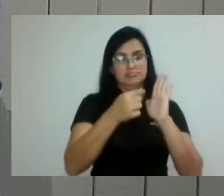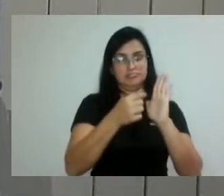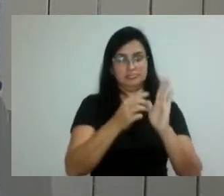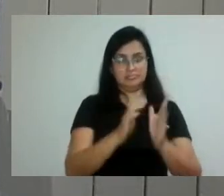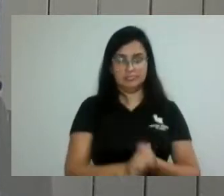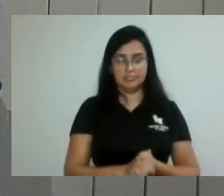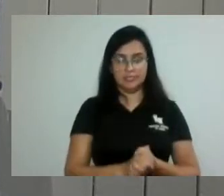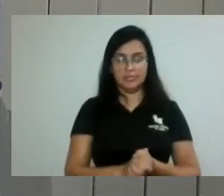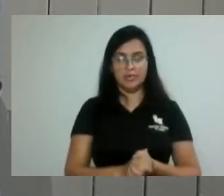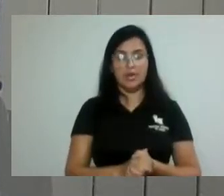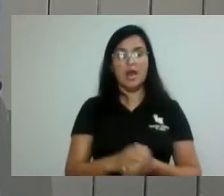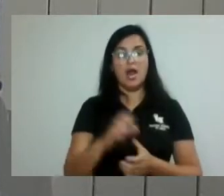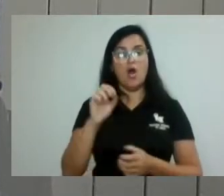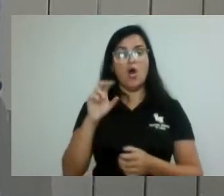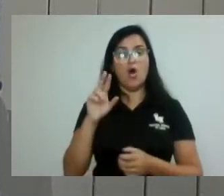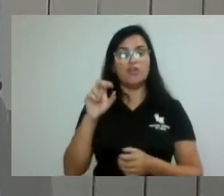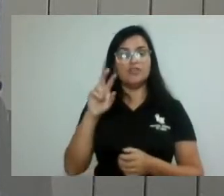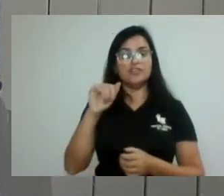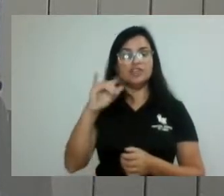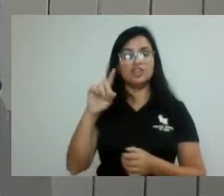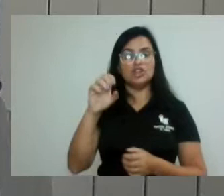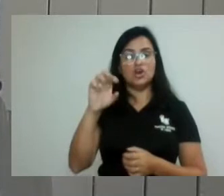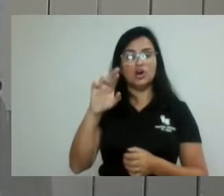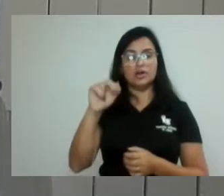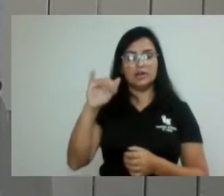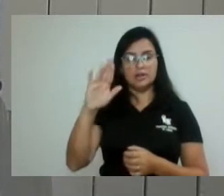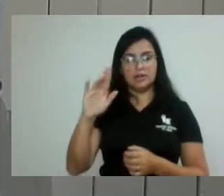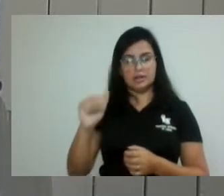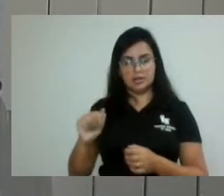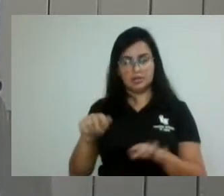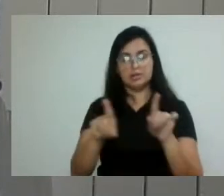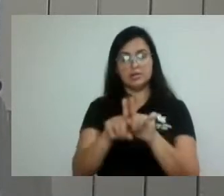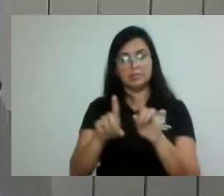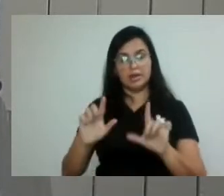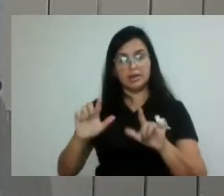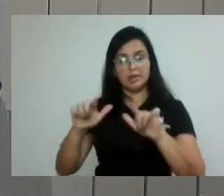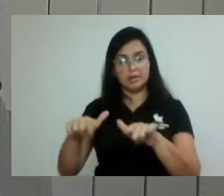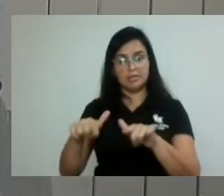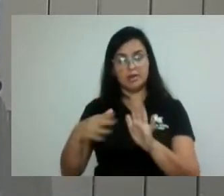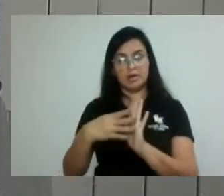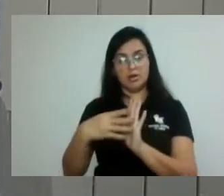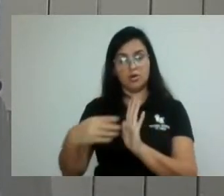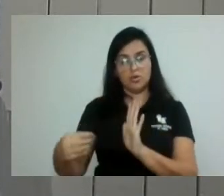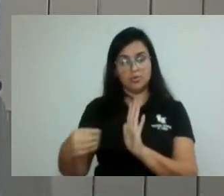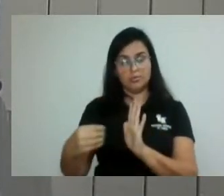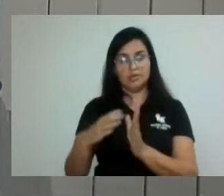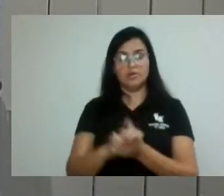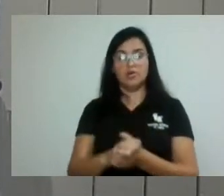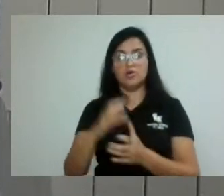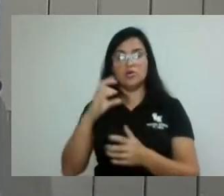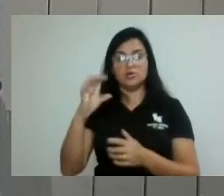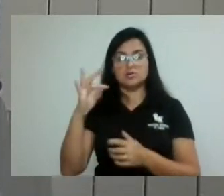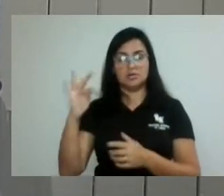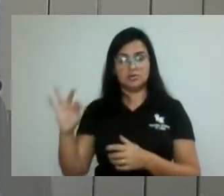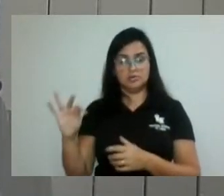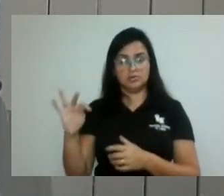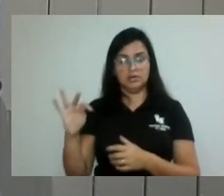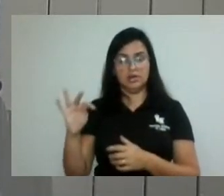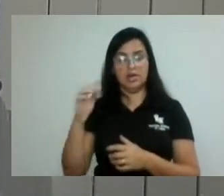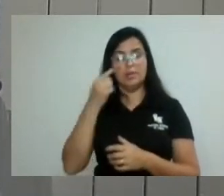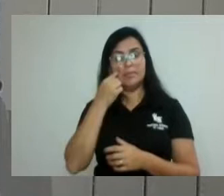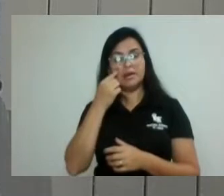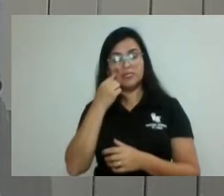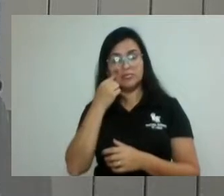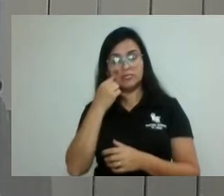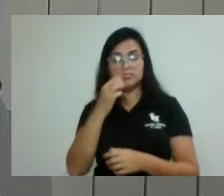município deverá também encaminhar a cópia da denúncia para o Conselho Tutelar, para fins de apuração e adoção